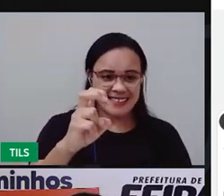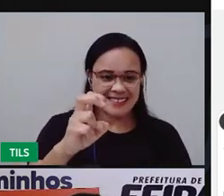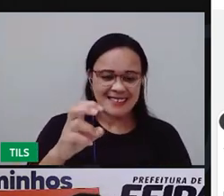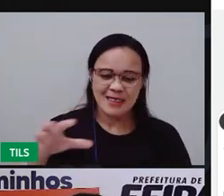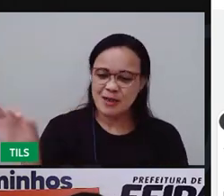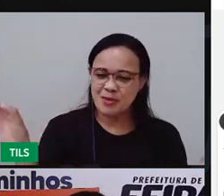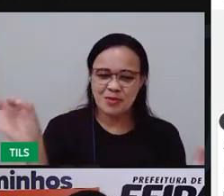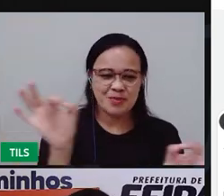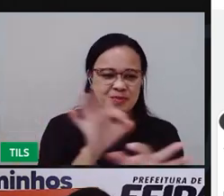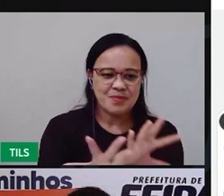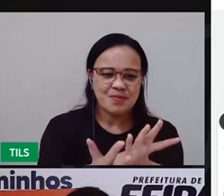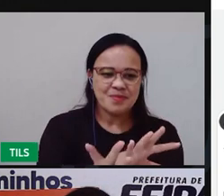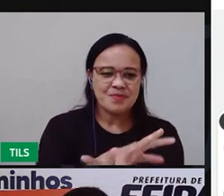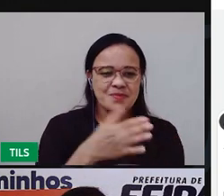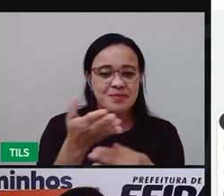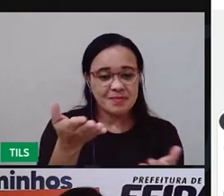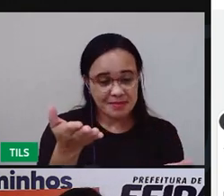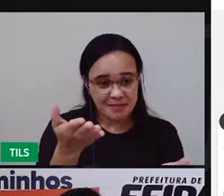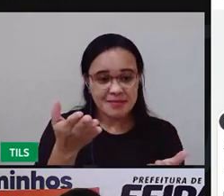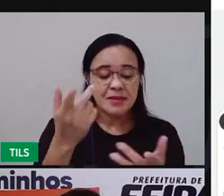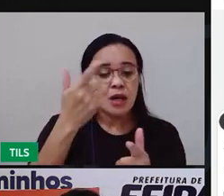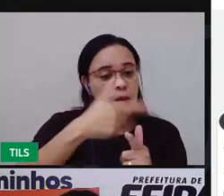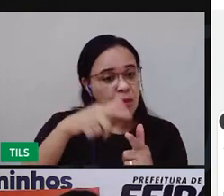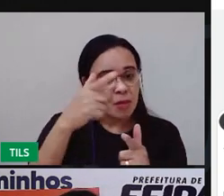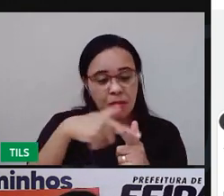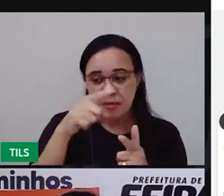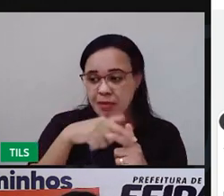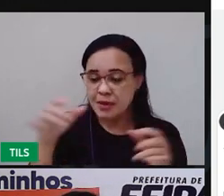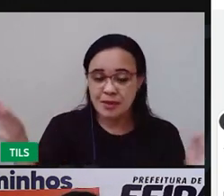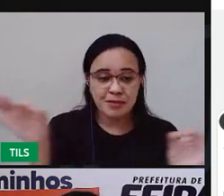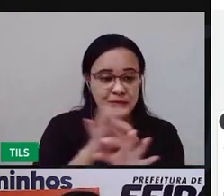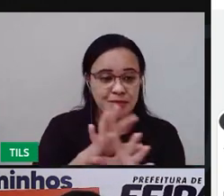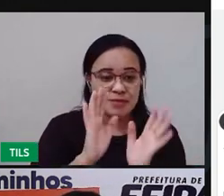Resolvemos esse problema matemático.